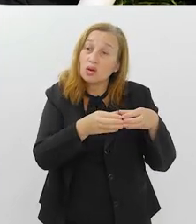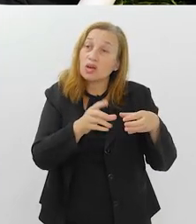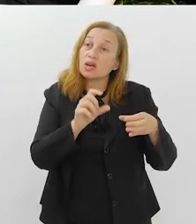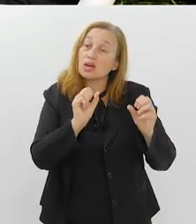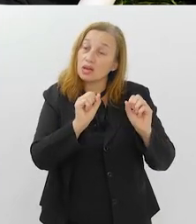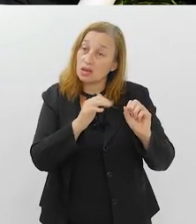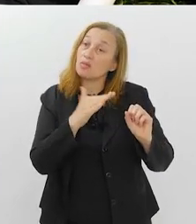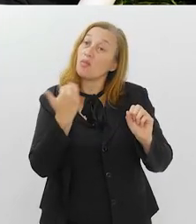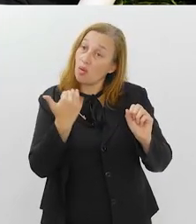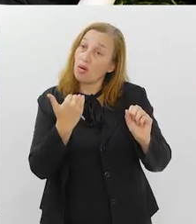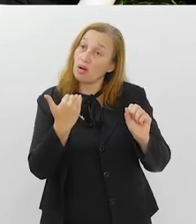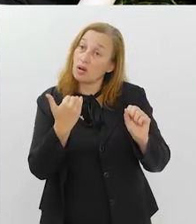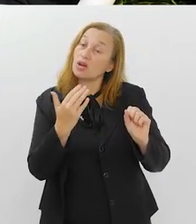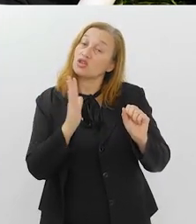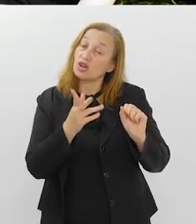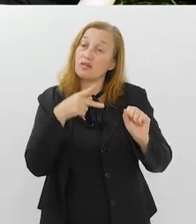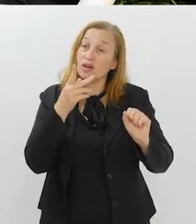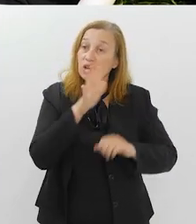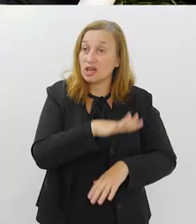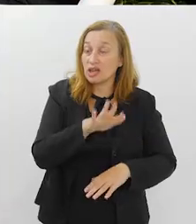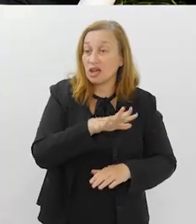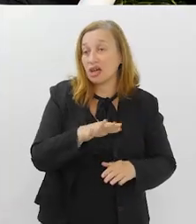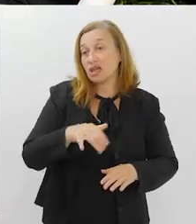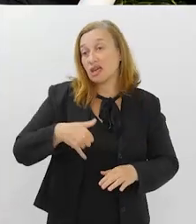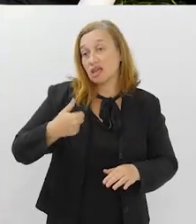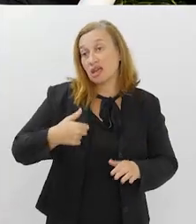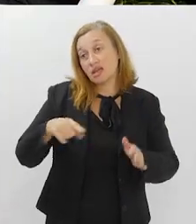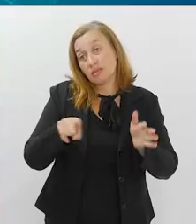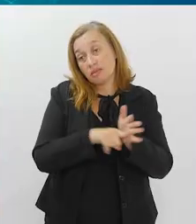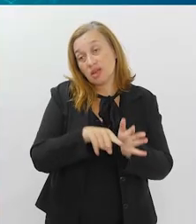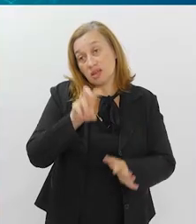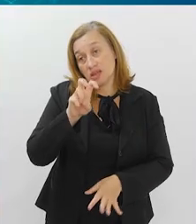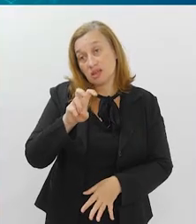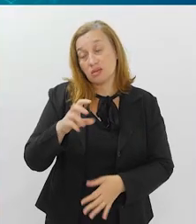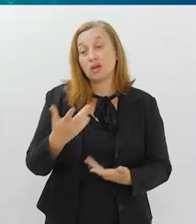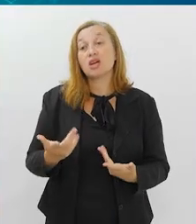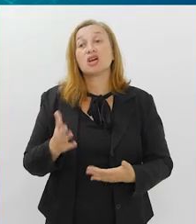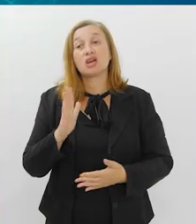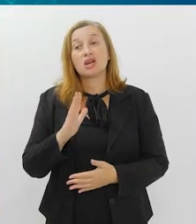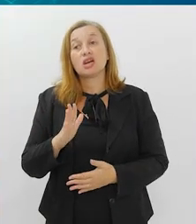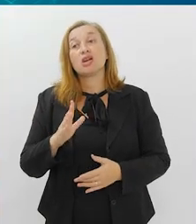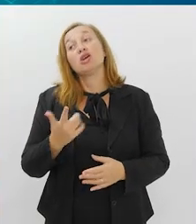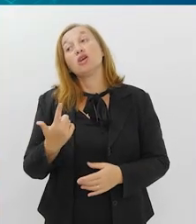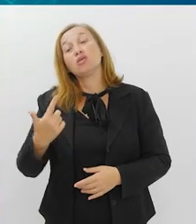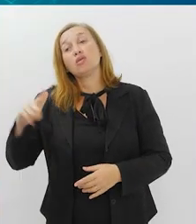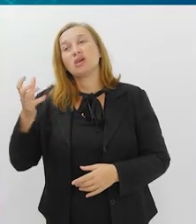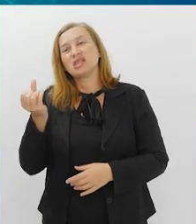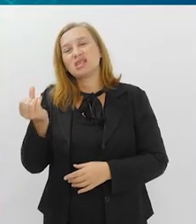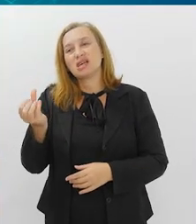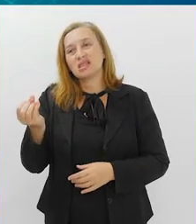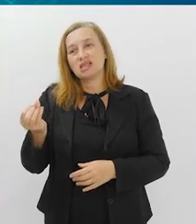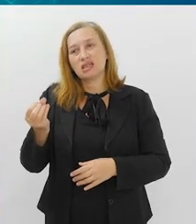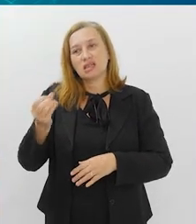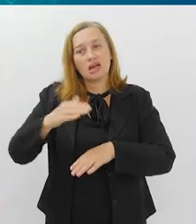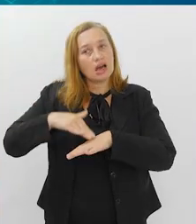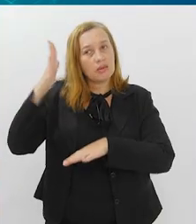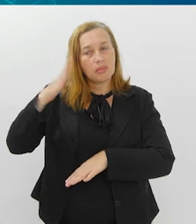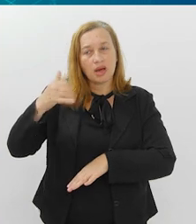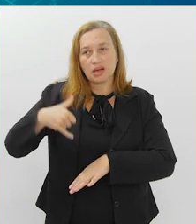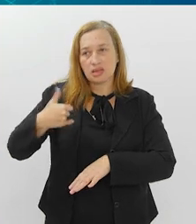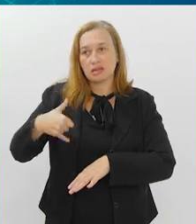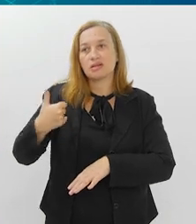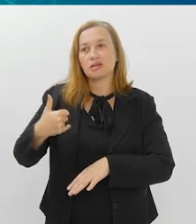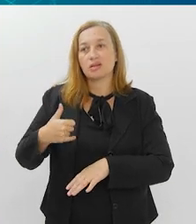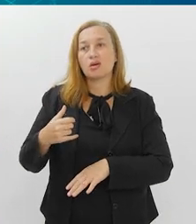que ainda morrem. Então, eu já falei da criança menor de 5 anos, que ainda morre muito, e os maiores de 60 anos,